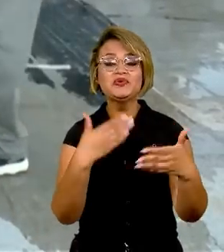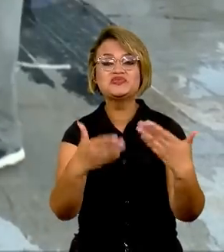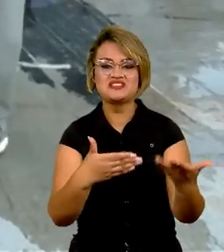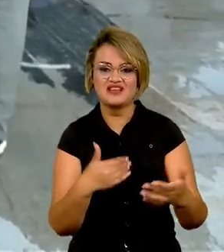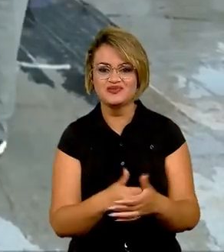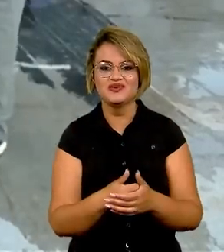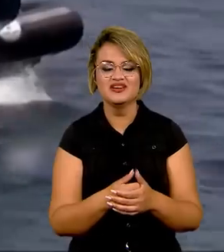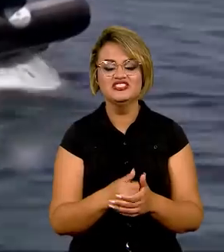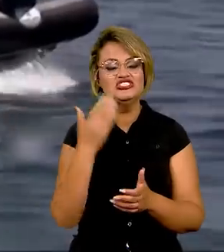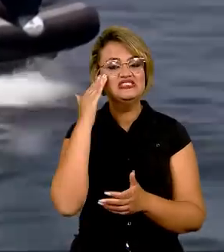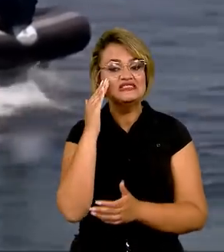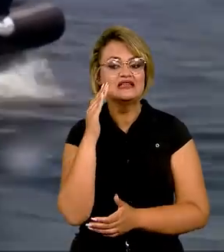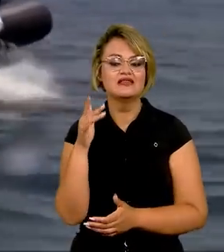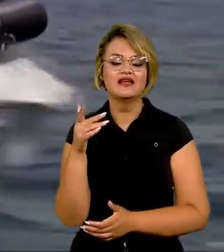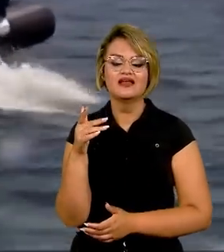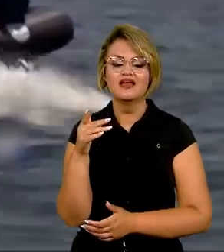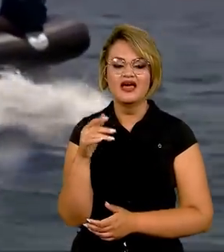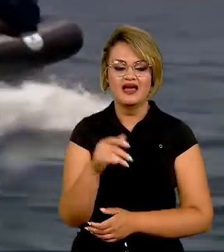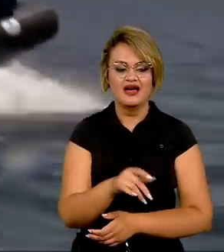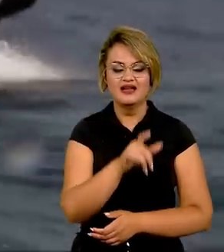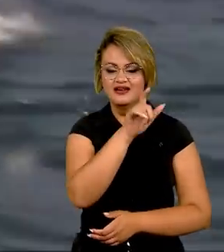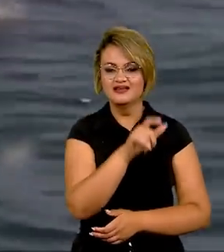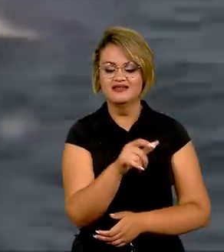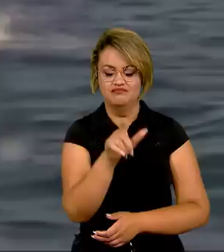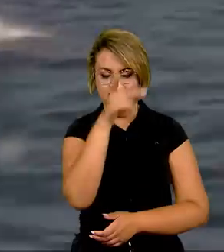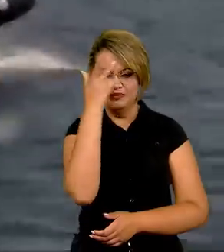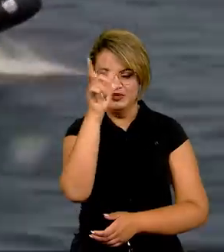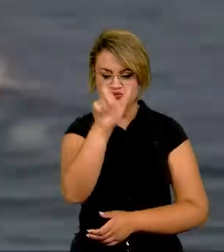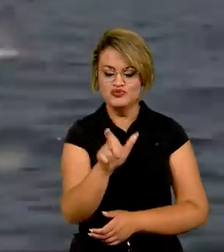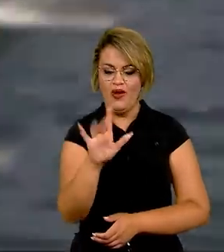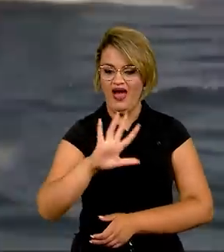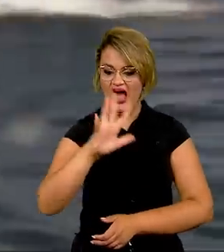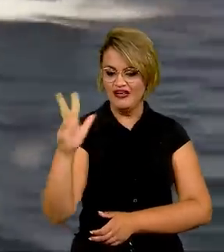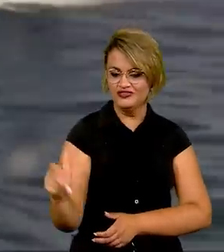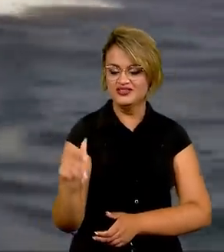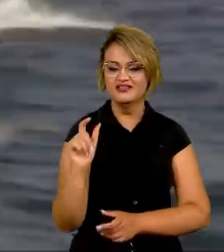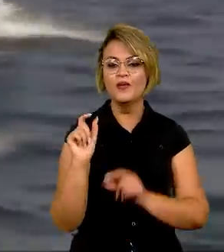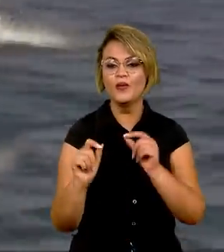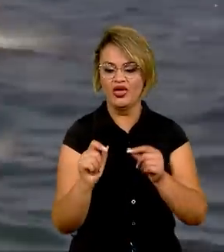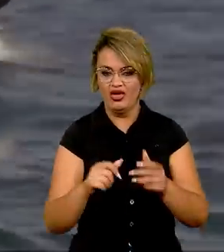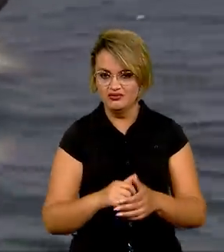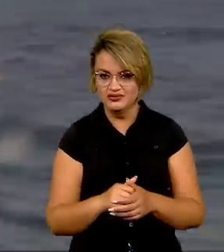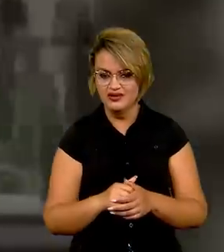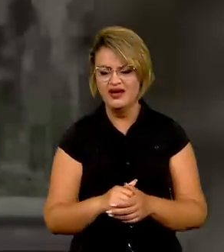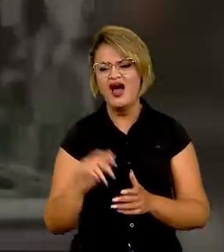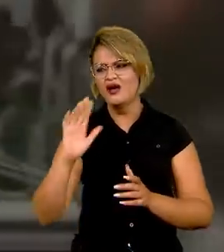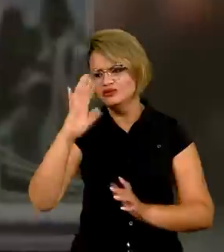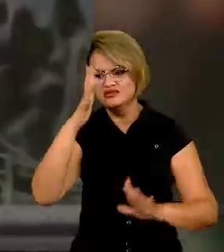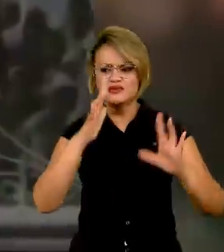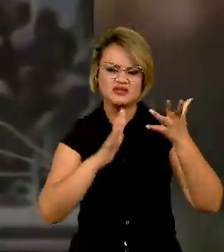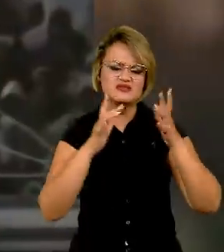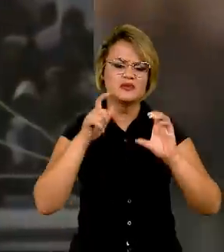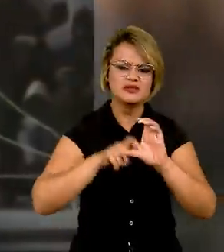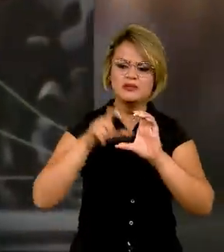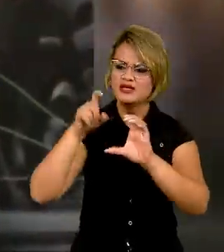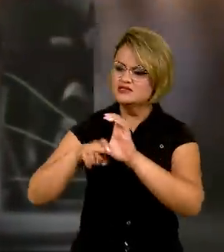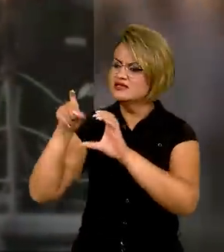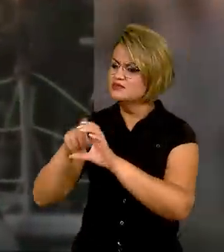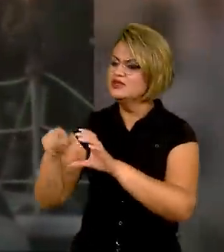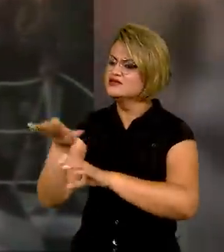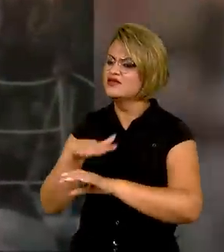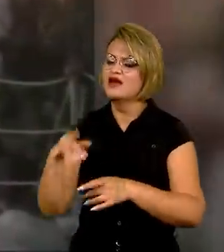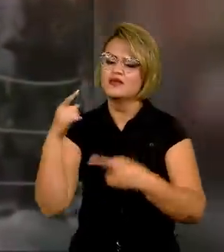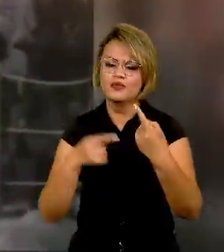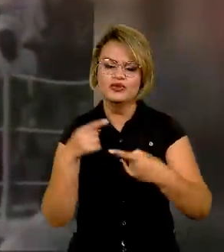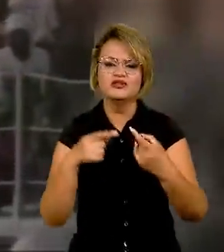da ressignificação do homem africano, embora tenham ocorrido as independências políticas